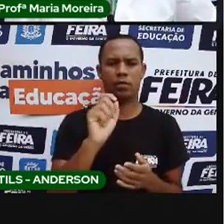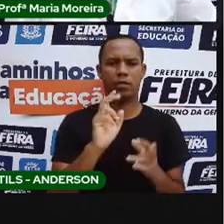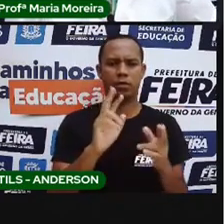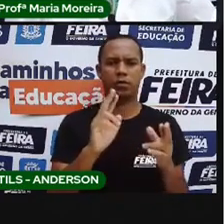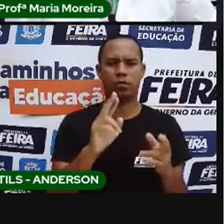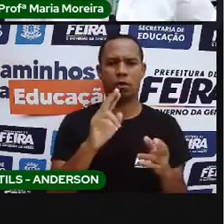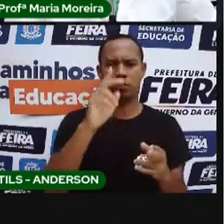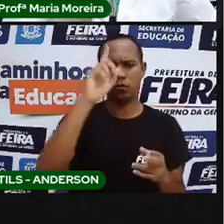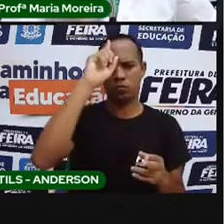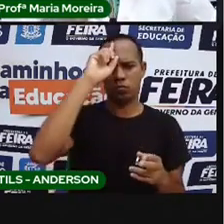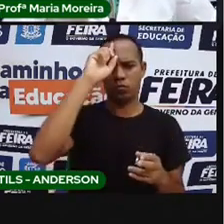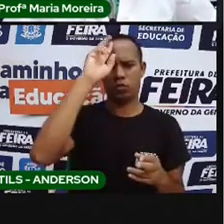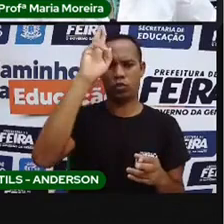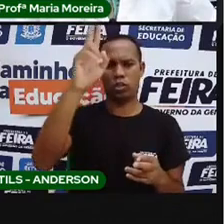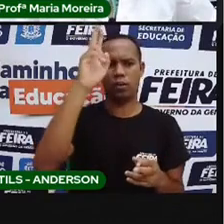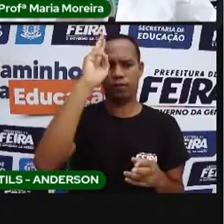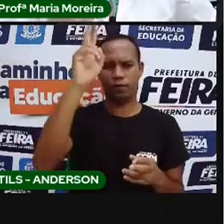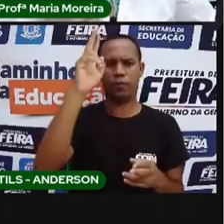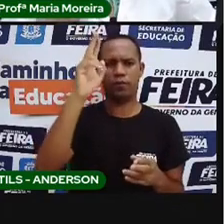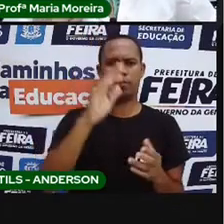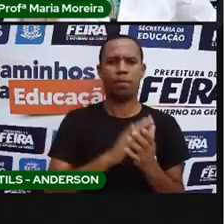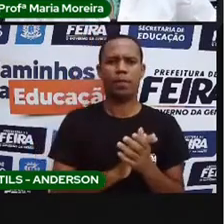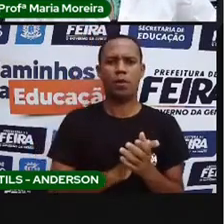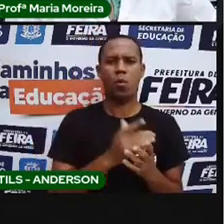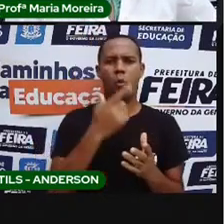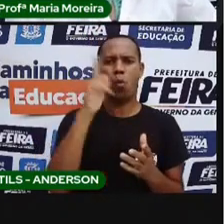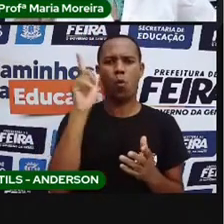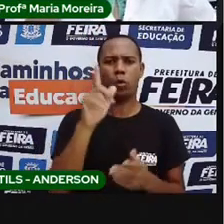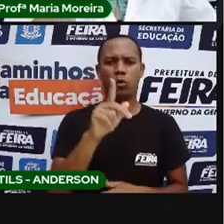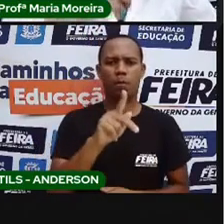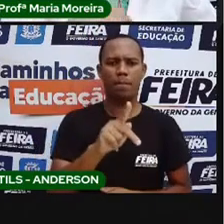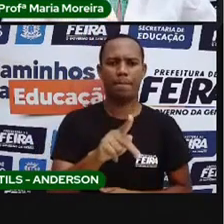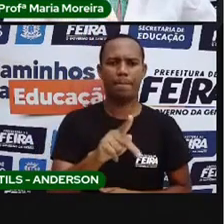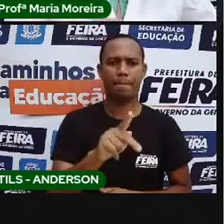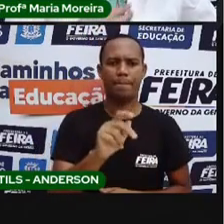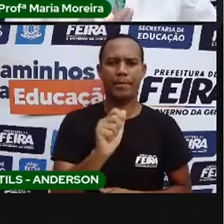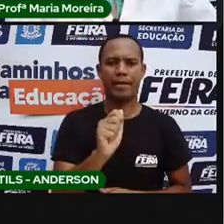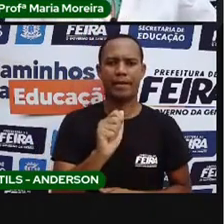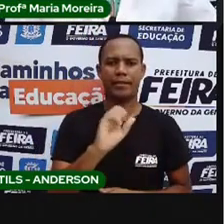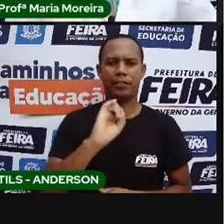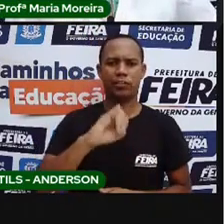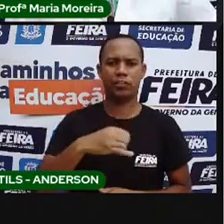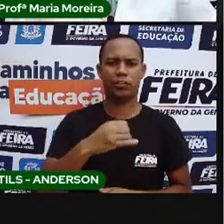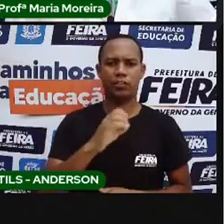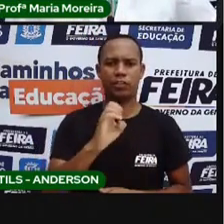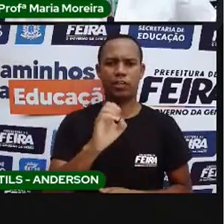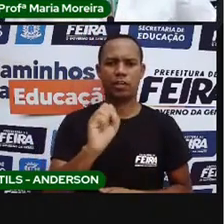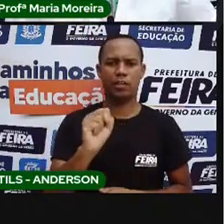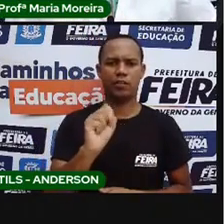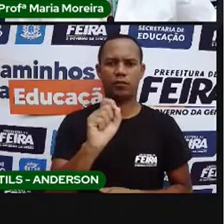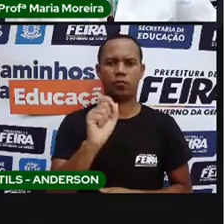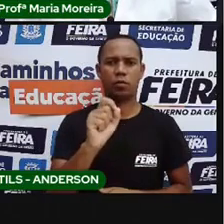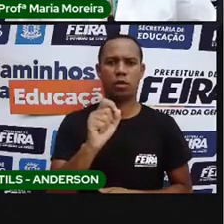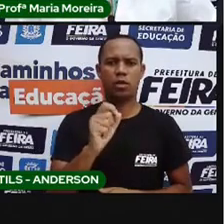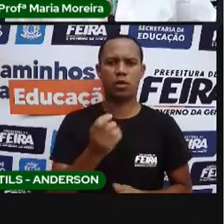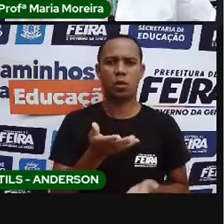o responsável religioso e a pessoa que vai cuidar da saúde. Ou seja, ela física ou espiritual.